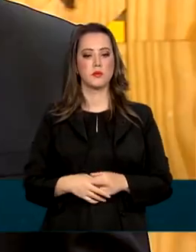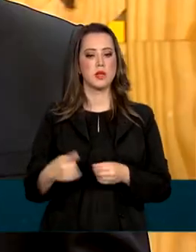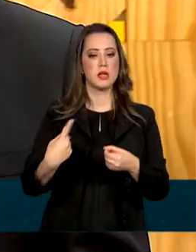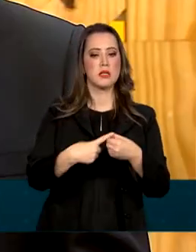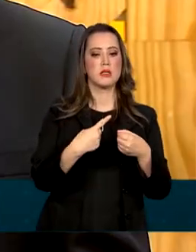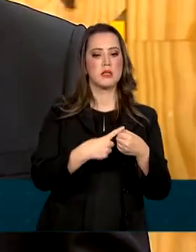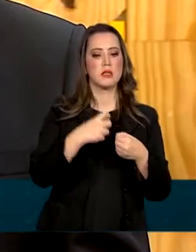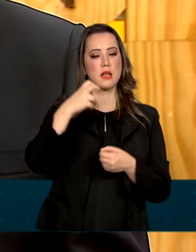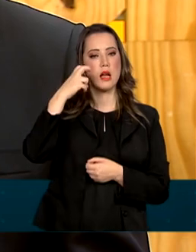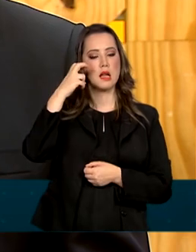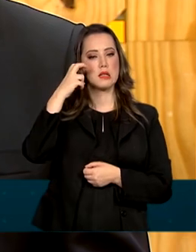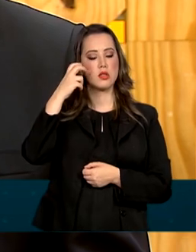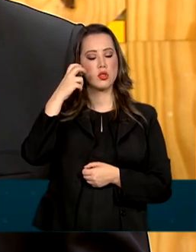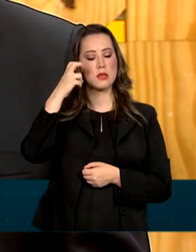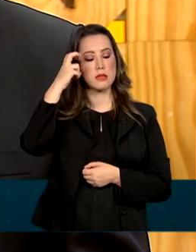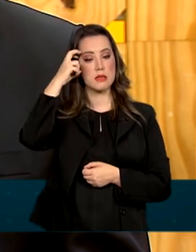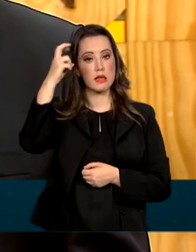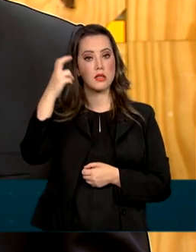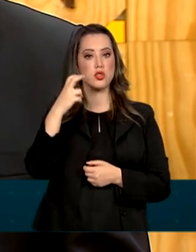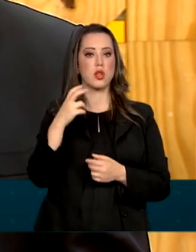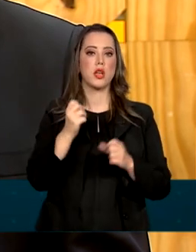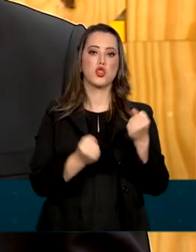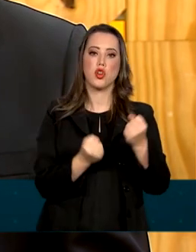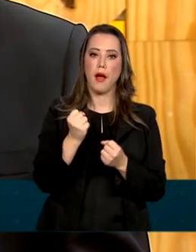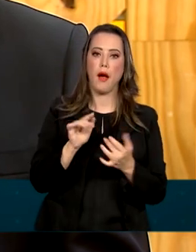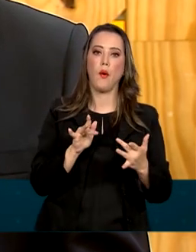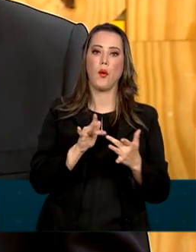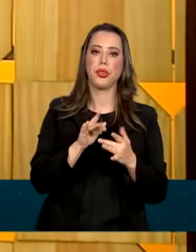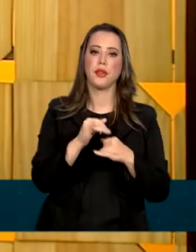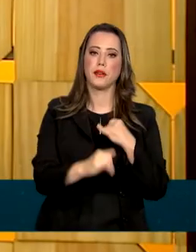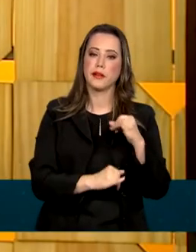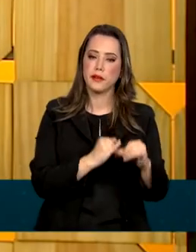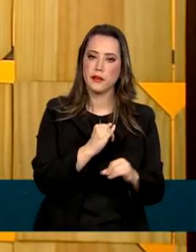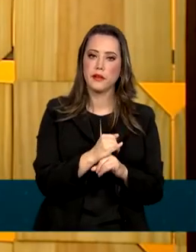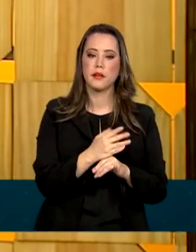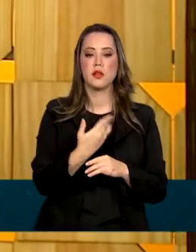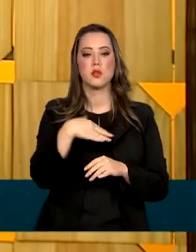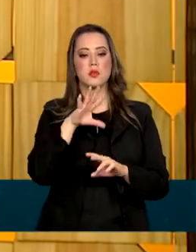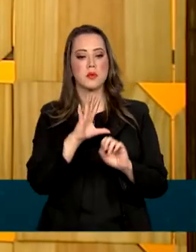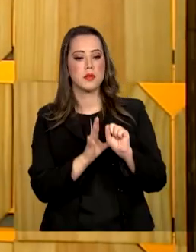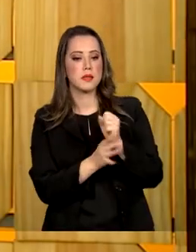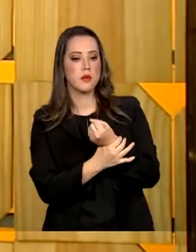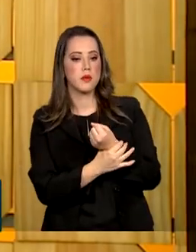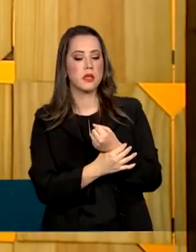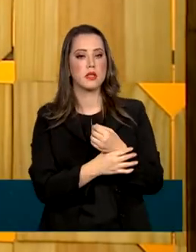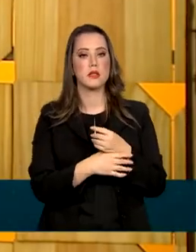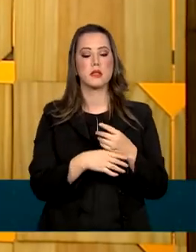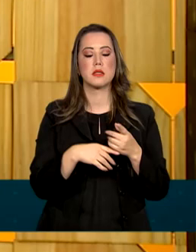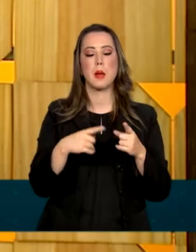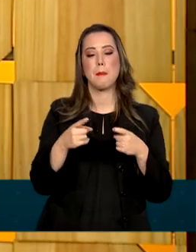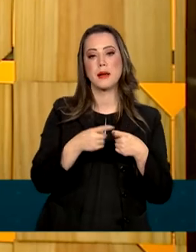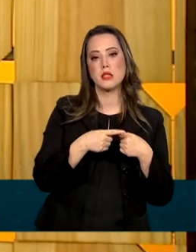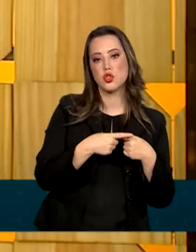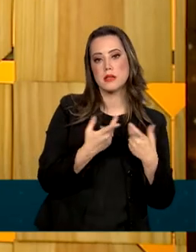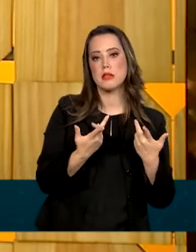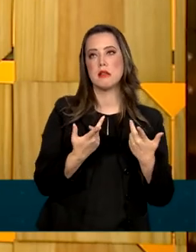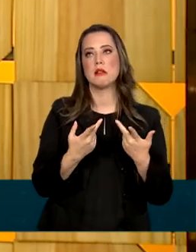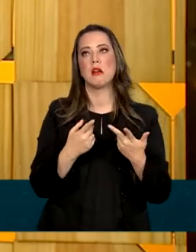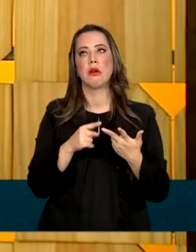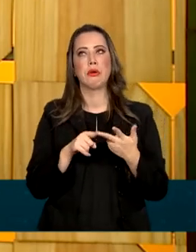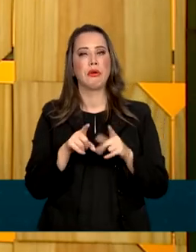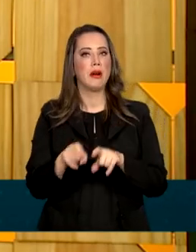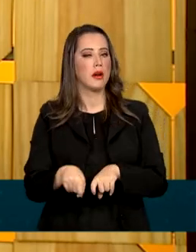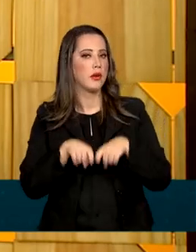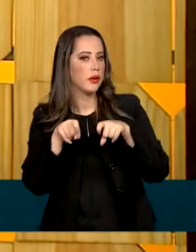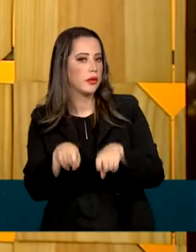carros conectados, telemedicina, maior segurança, aplicações na indústria, no agronegócio. Isso